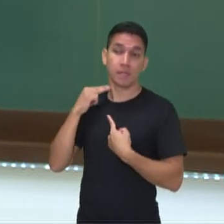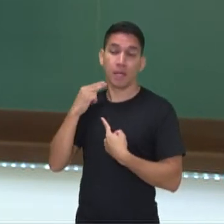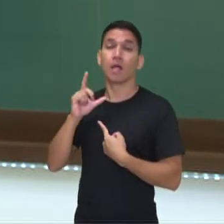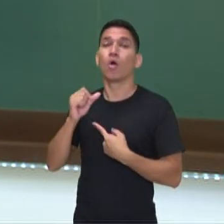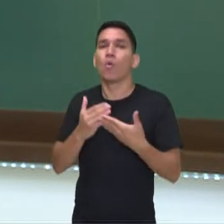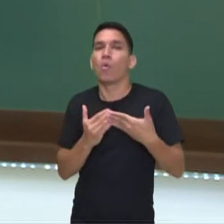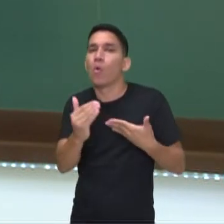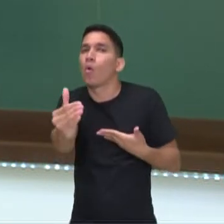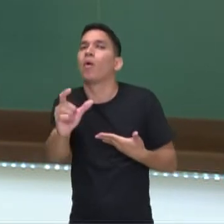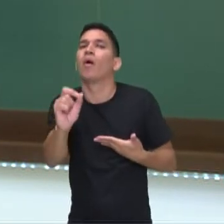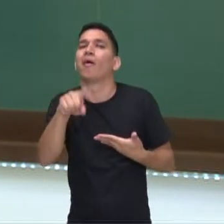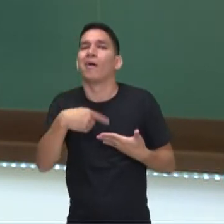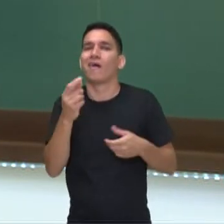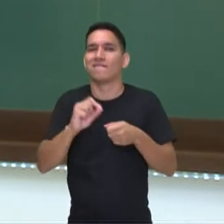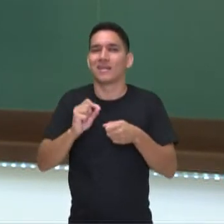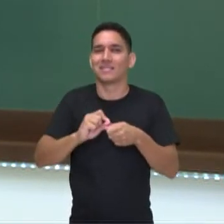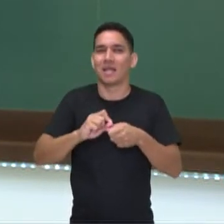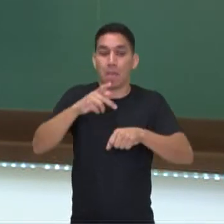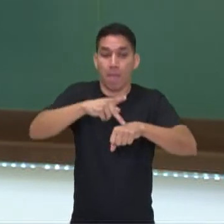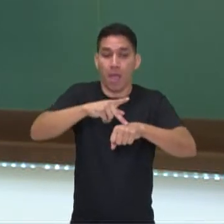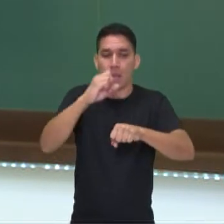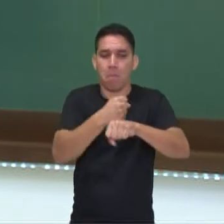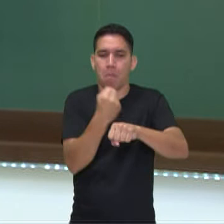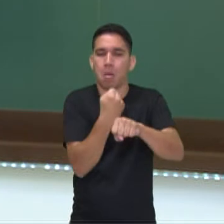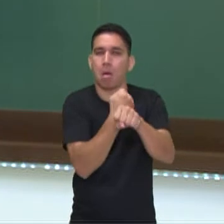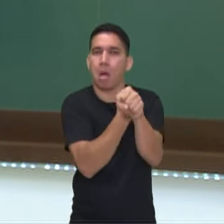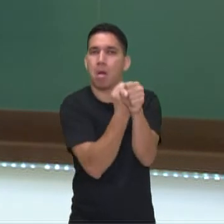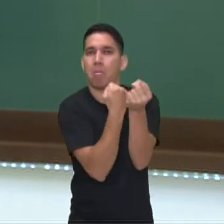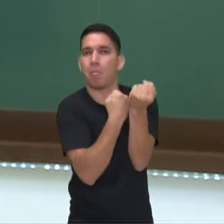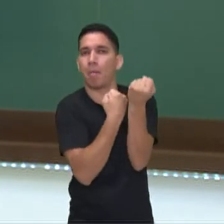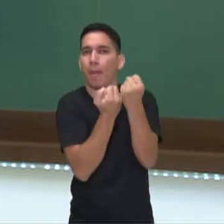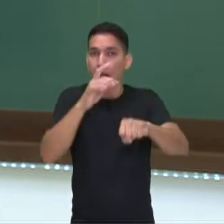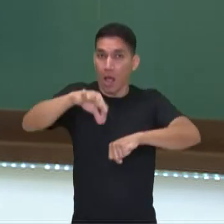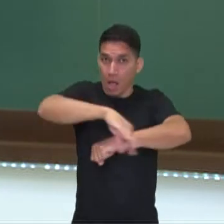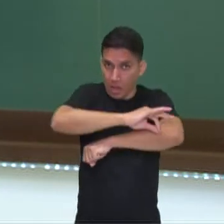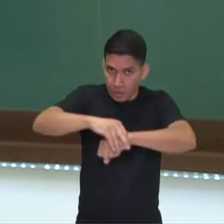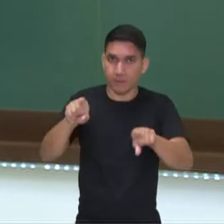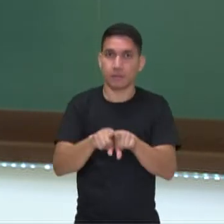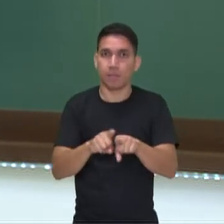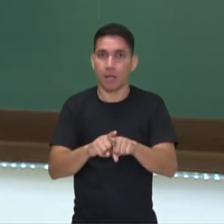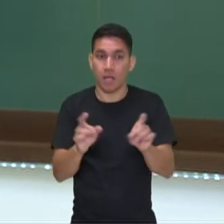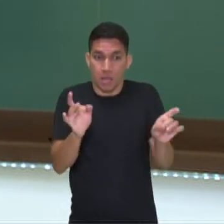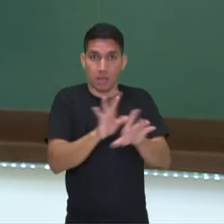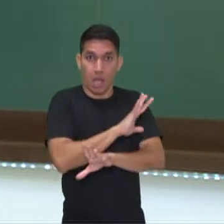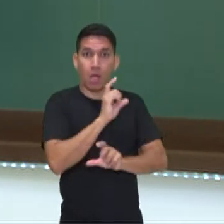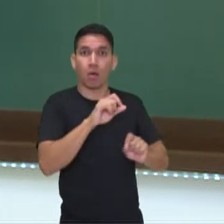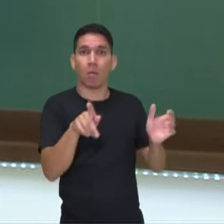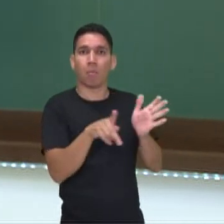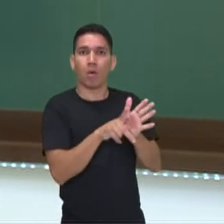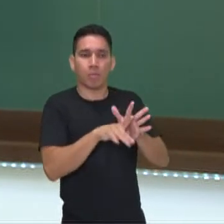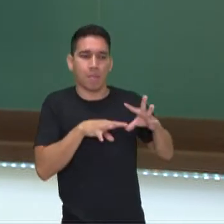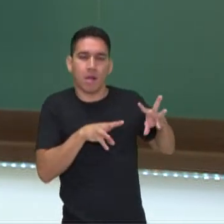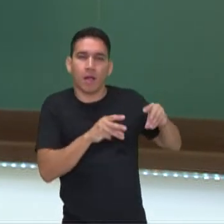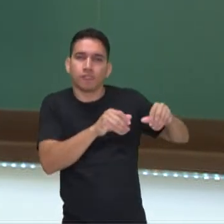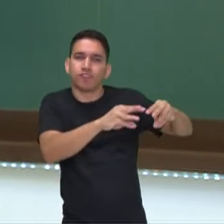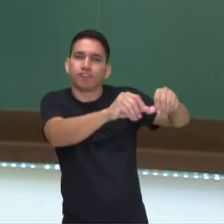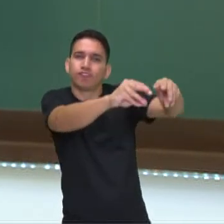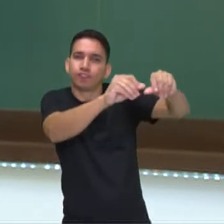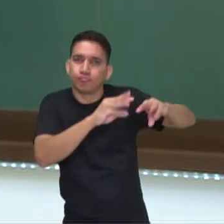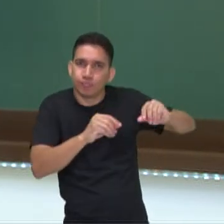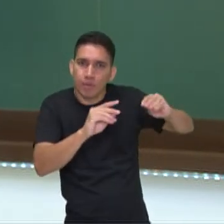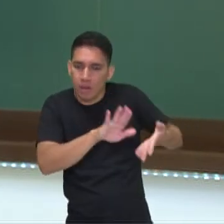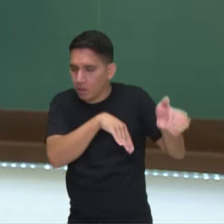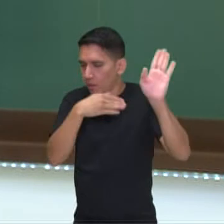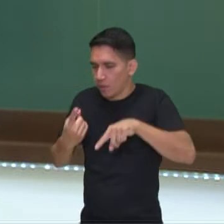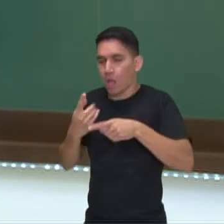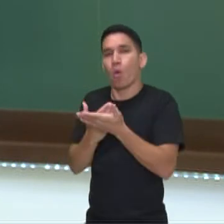ele começa a fazer talhas em pedra, né? Na arquitetura. Então você saía da taipa, né? Que era aquilo feito com barro e começava